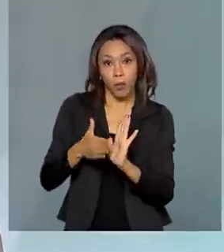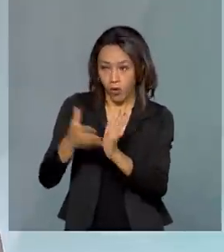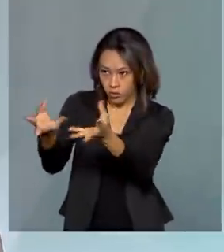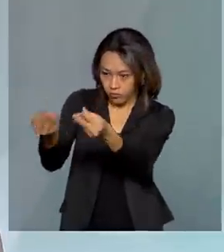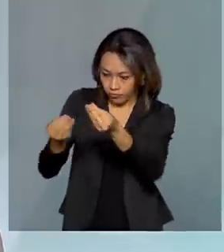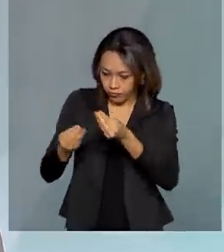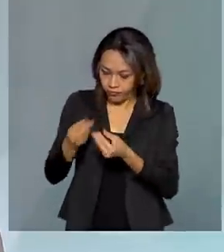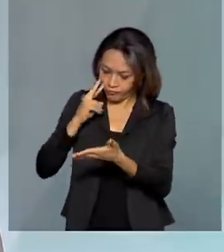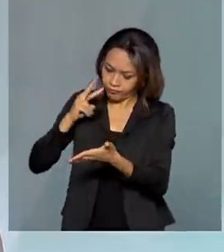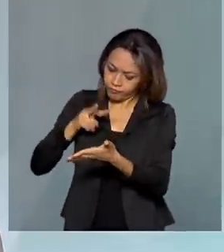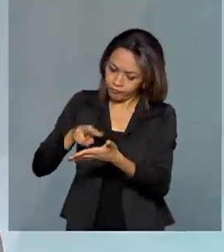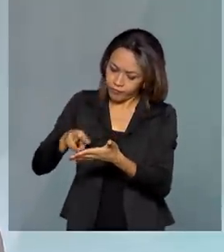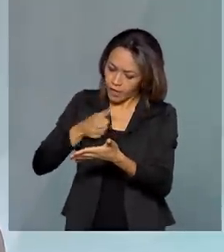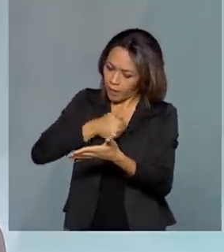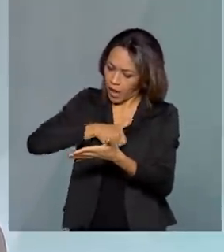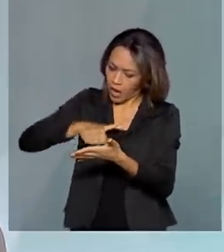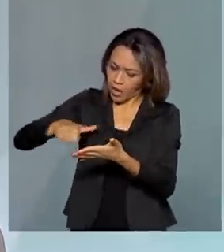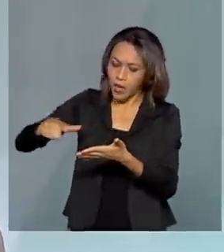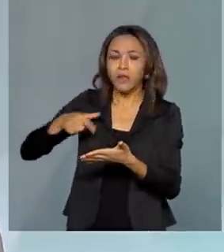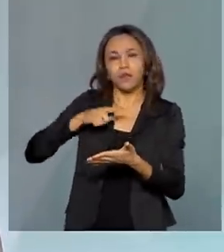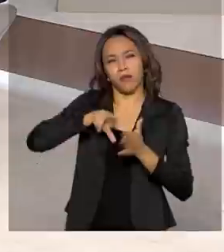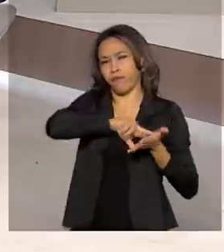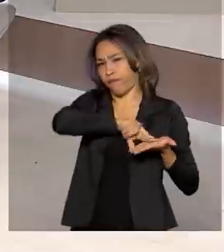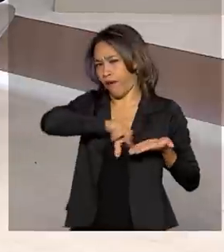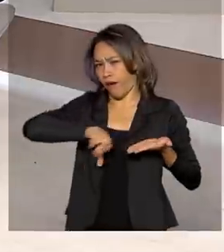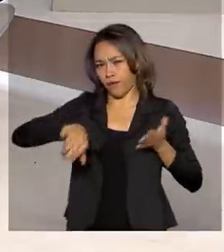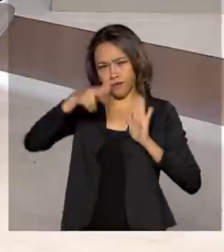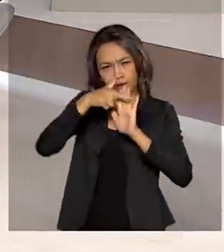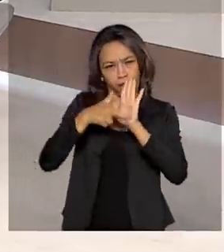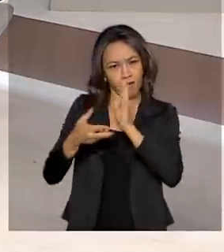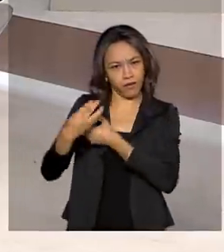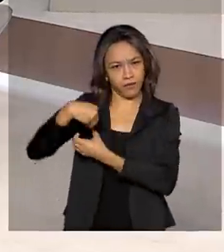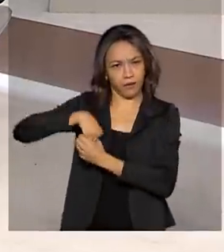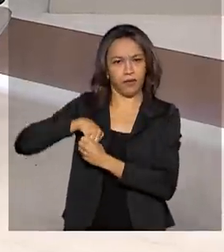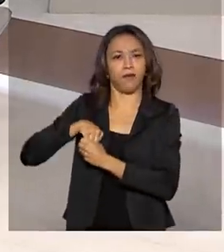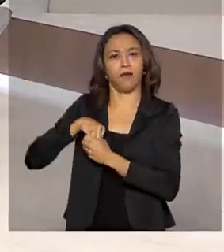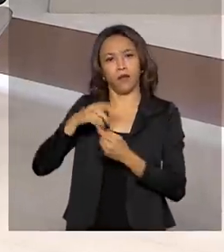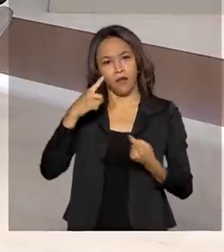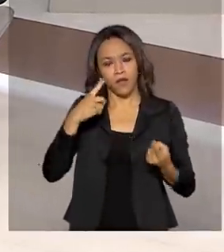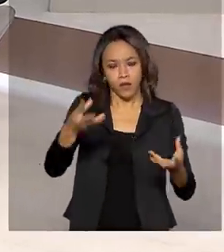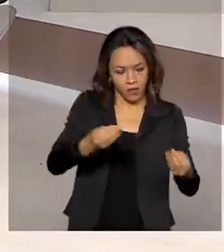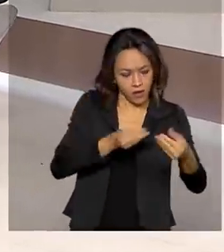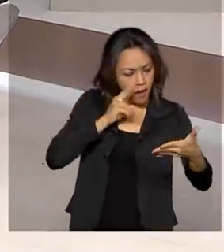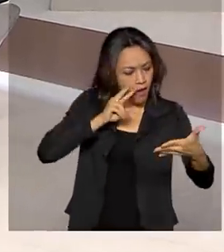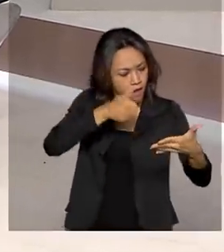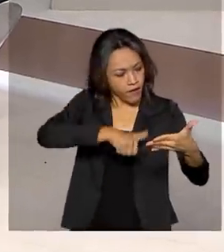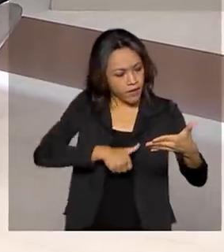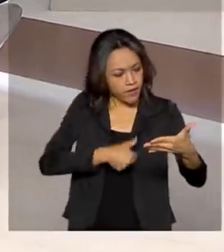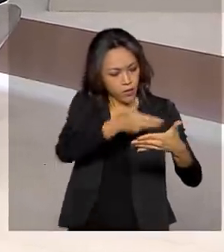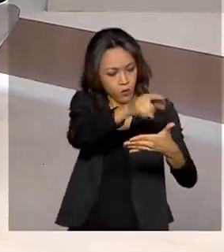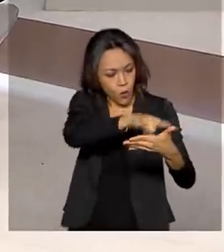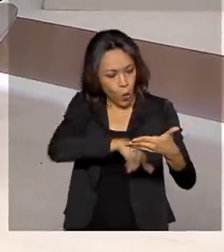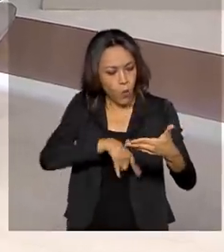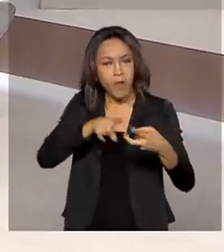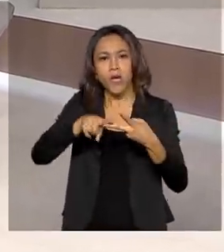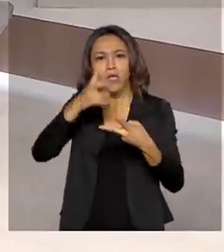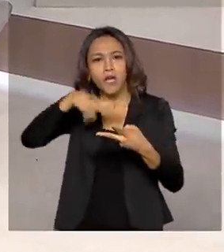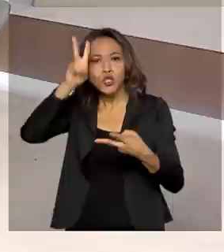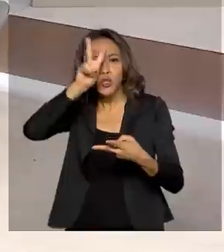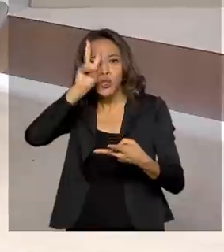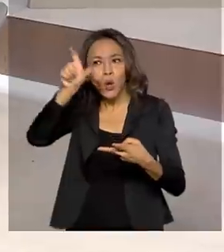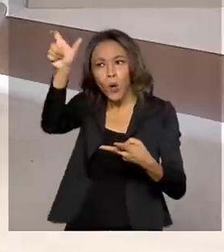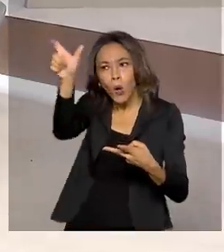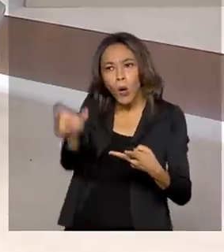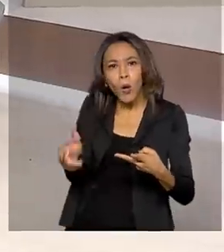Passa por uma série de requisitos, são feitas análises, documentação, o histórico daquele bem,